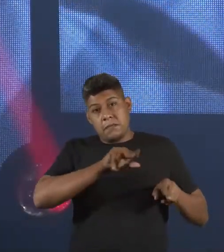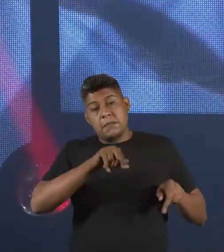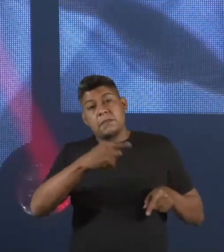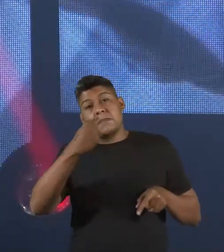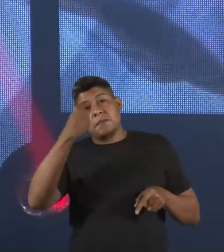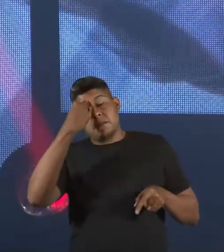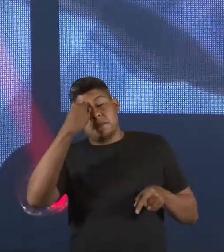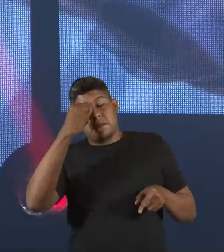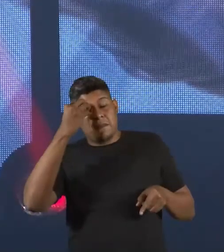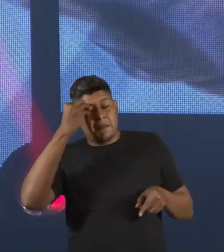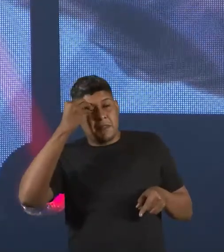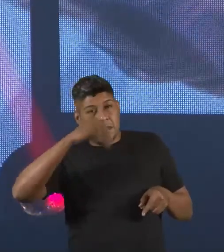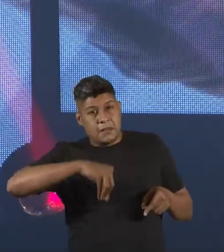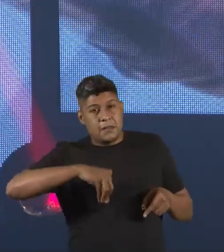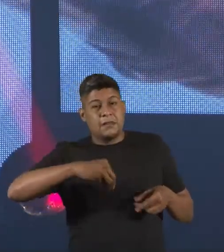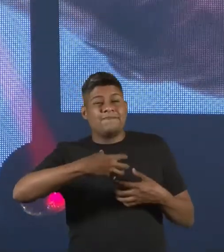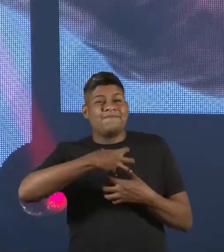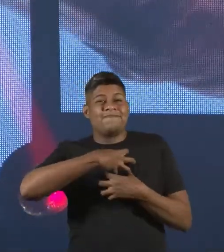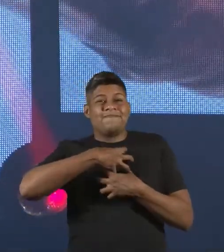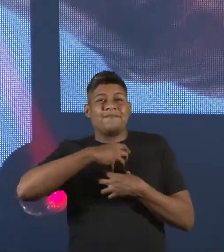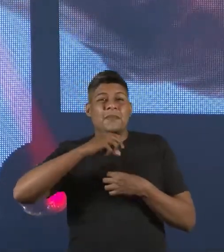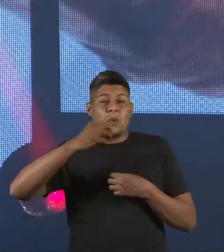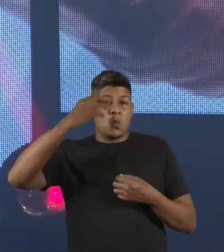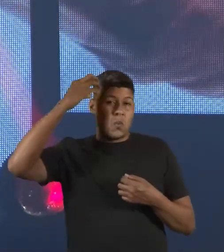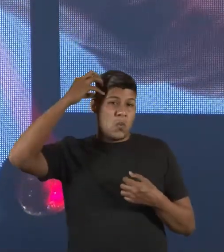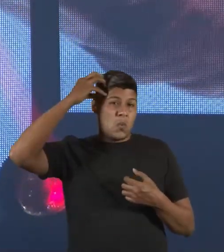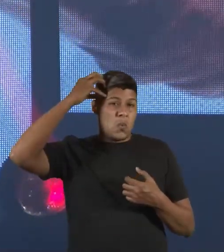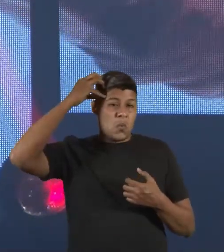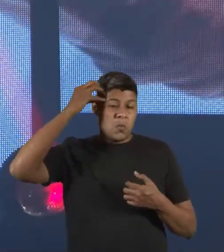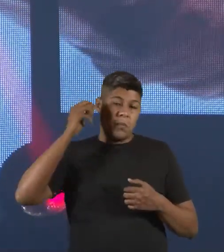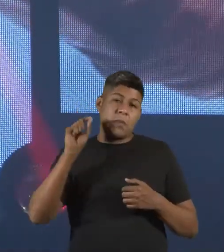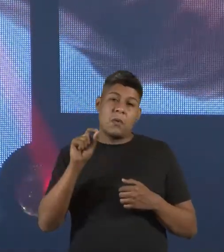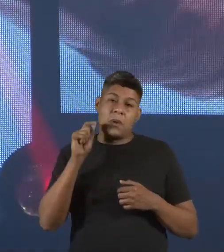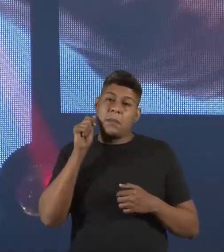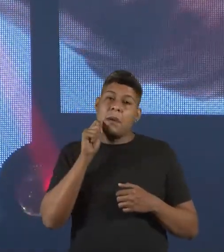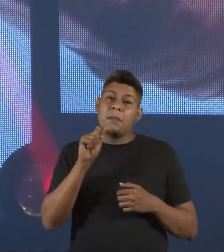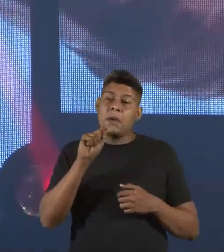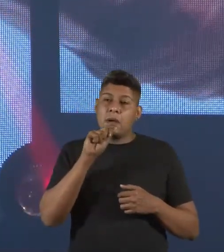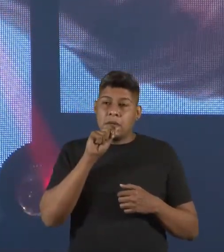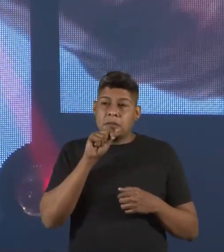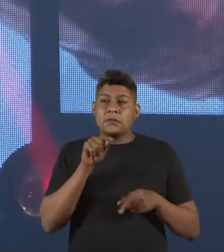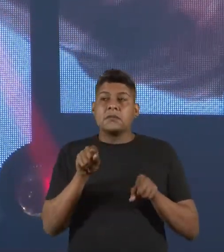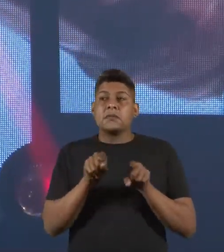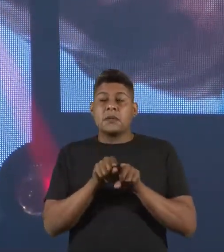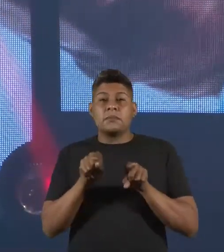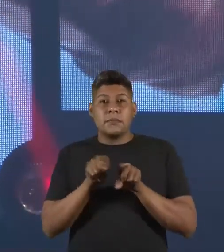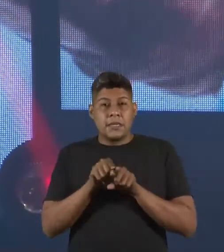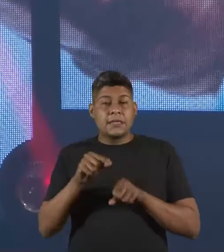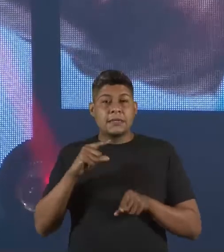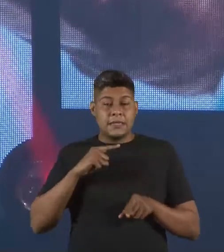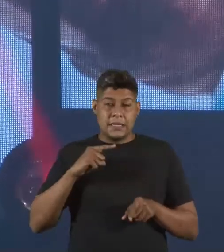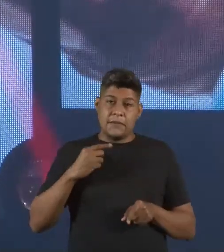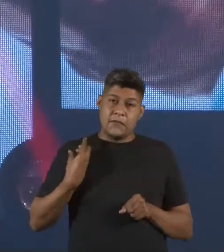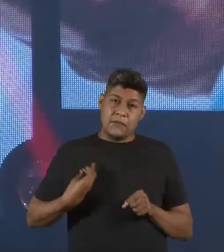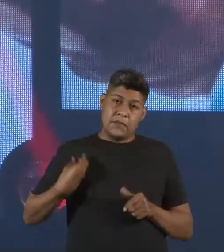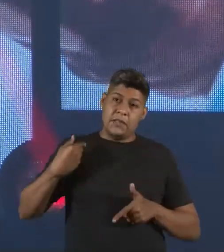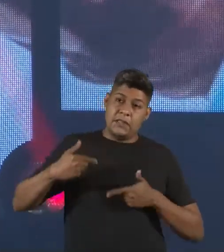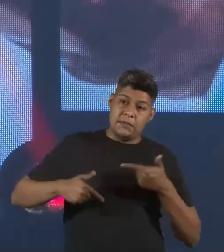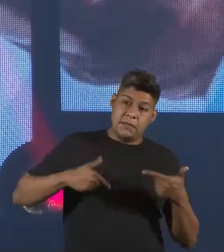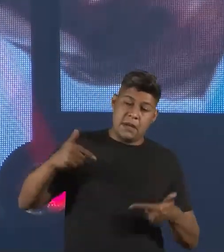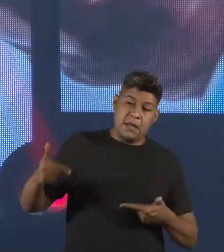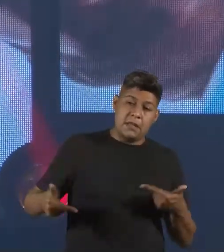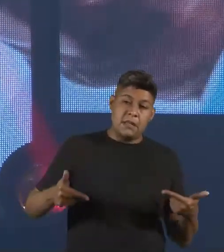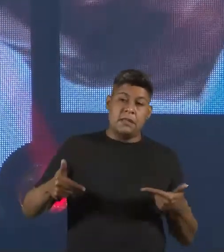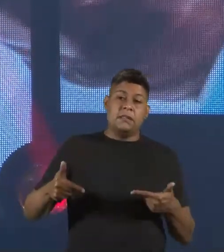eu pensei em desistir, senti muita culpa de ser mãe e ter uma carreira, de ter uma